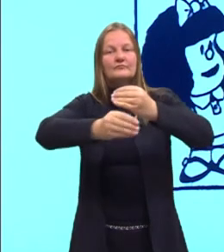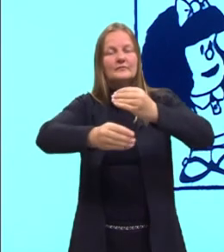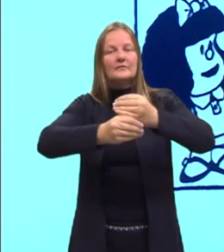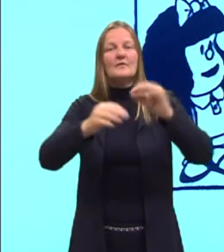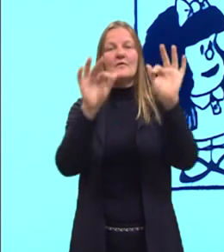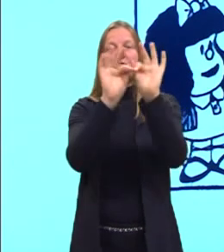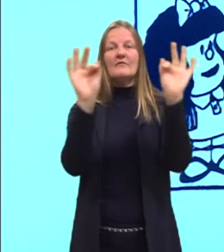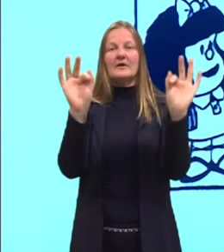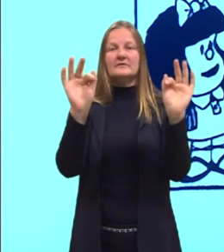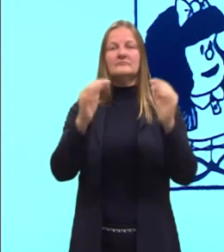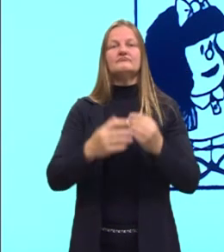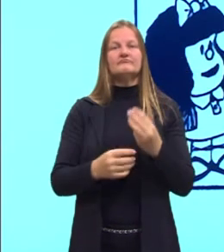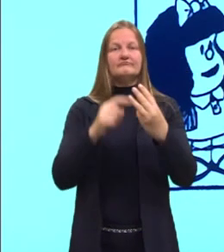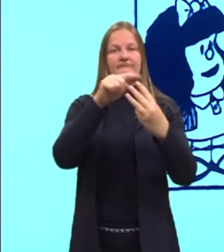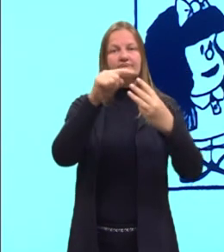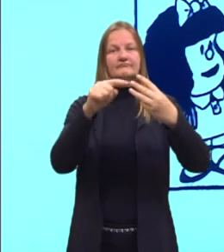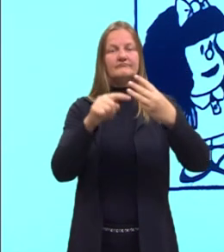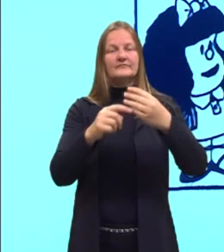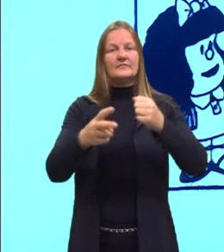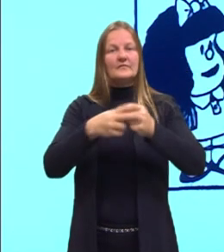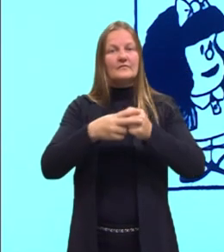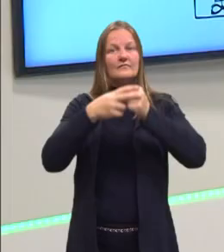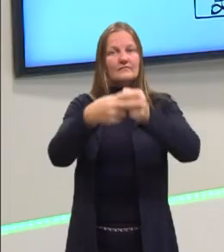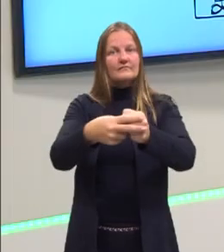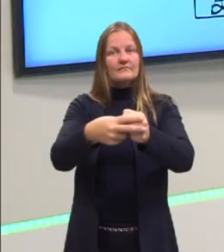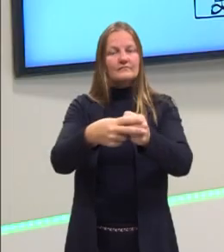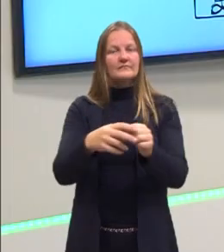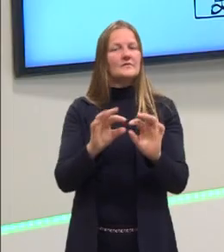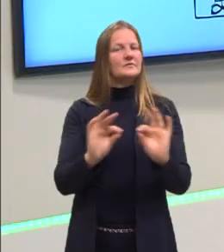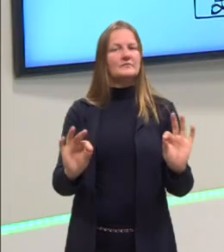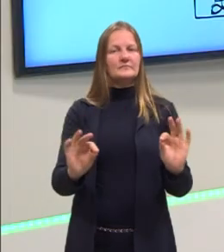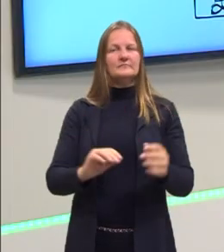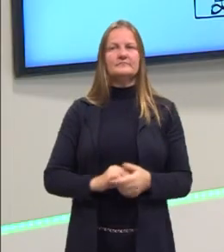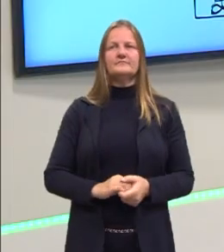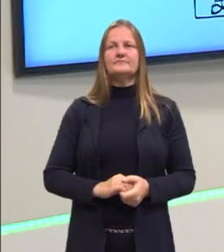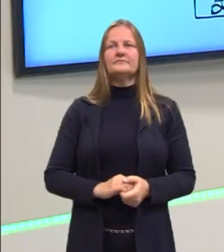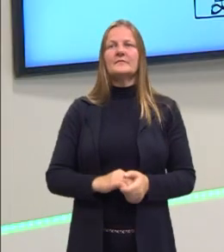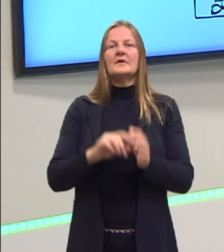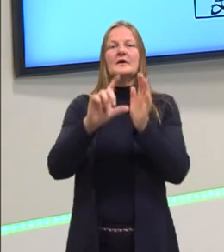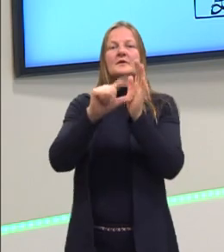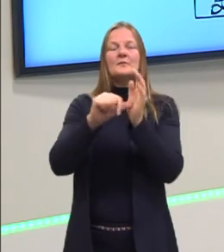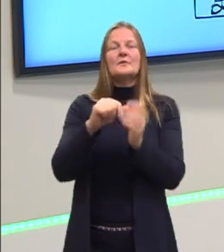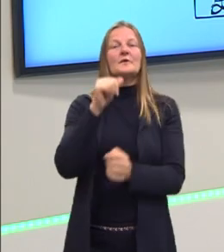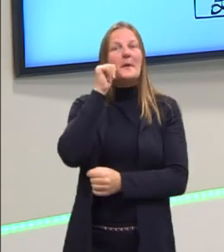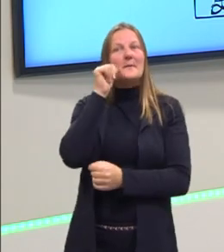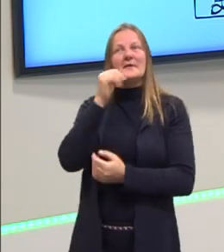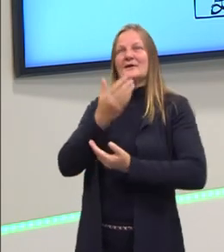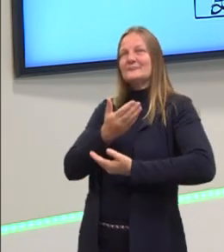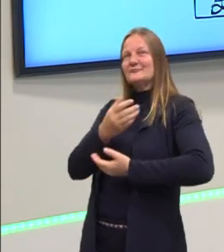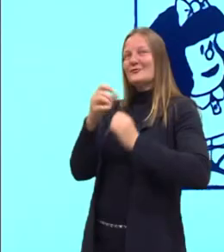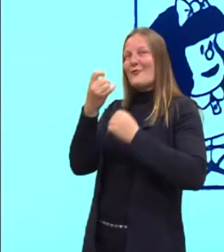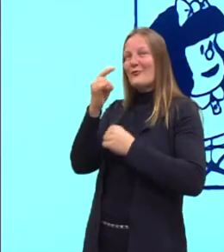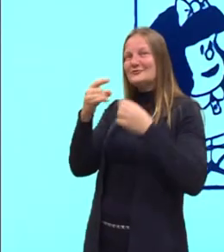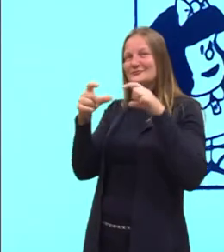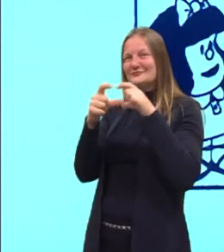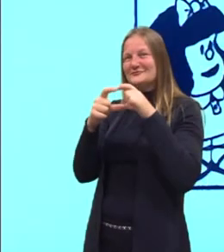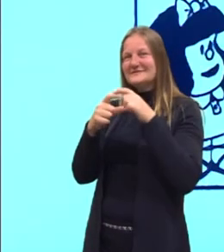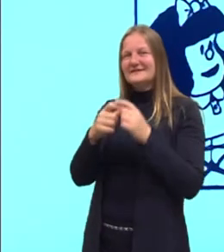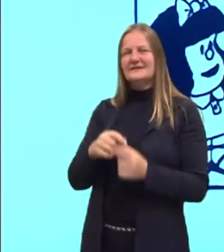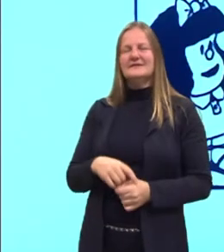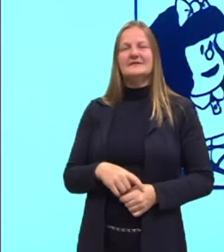frase. Ela está na voz ativa. Simples assim. Aí, a Susanita, no último quadrinho, responde.